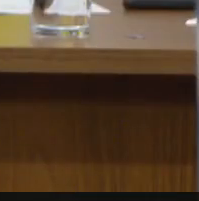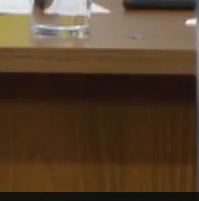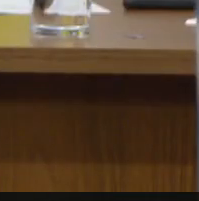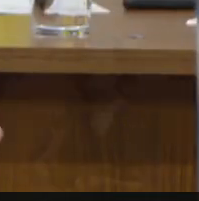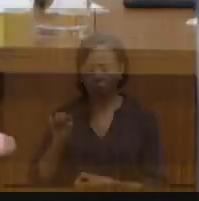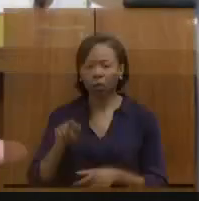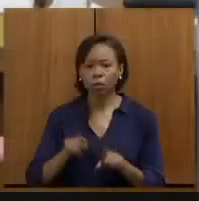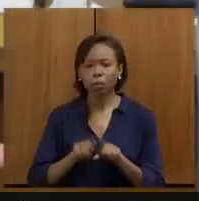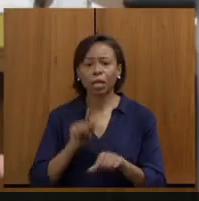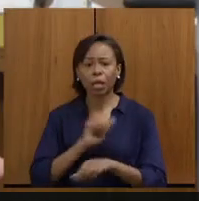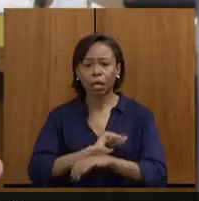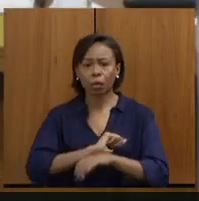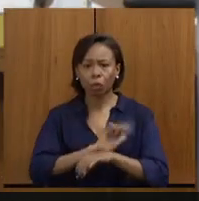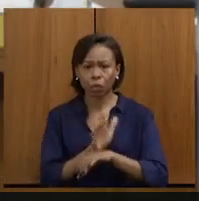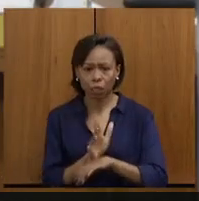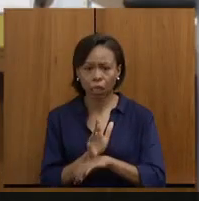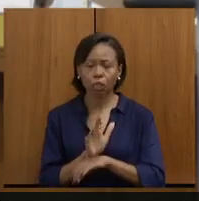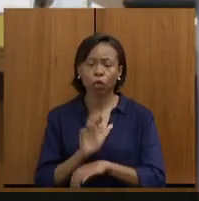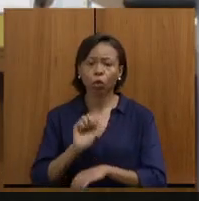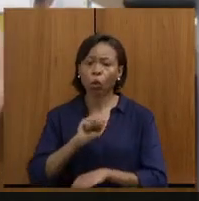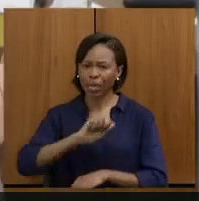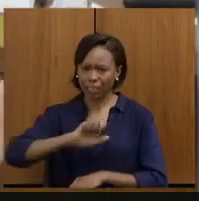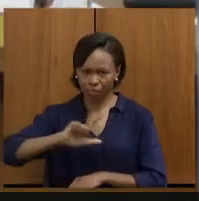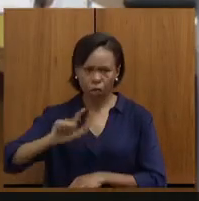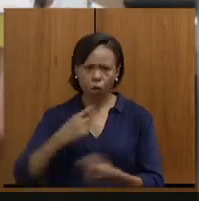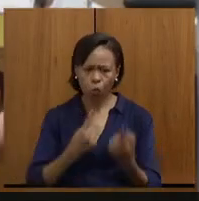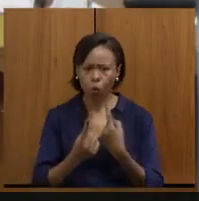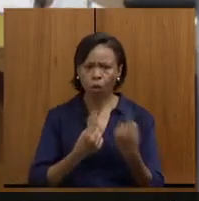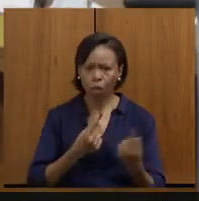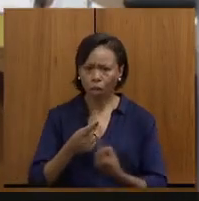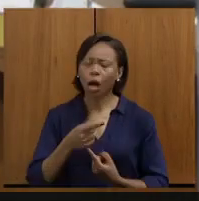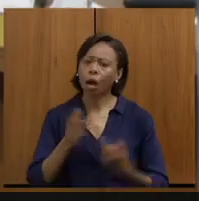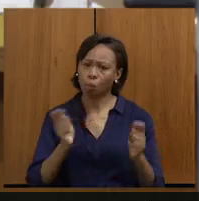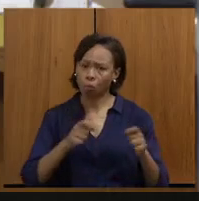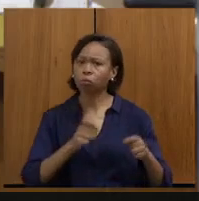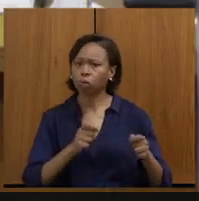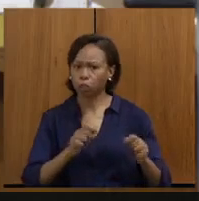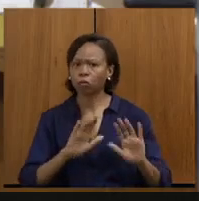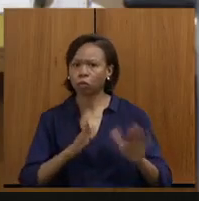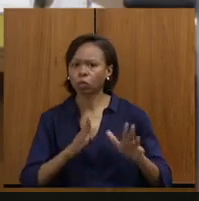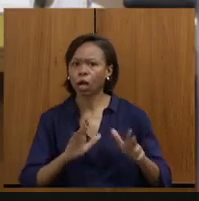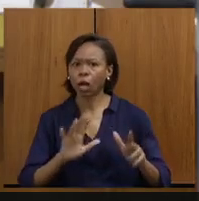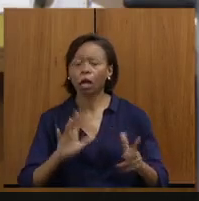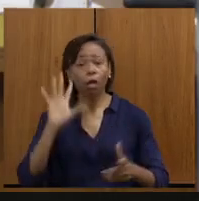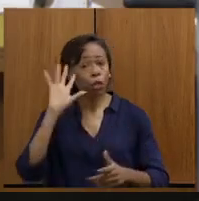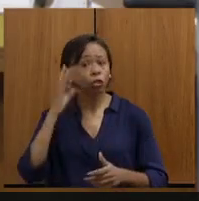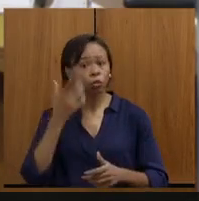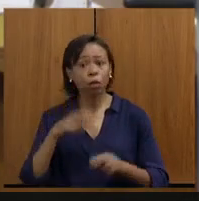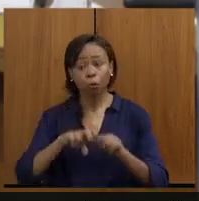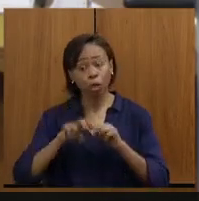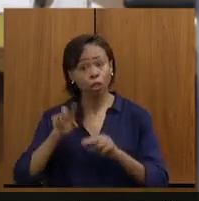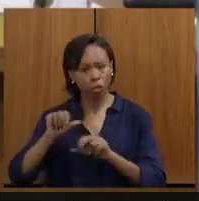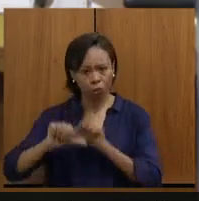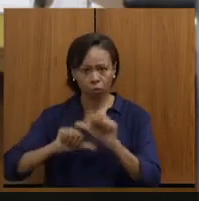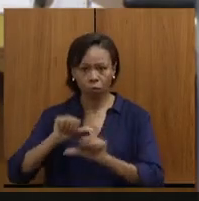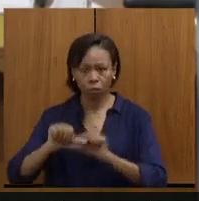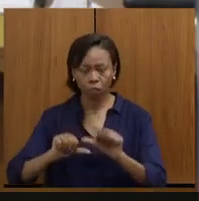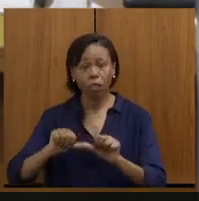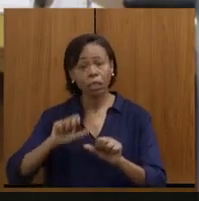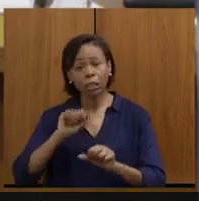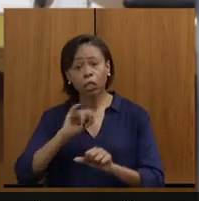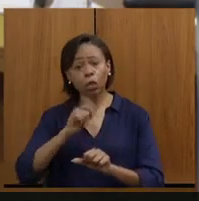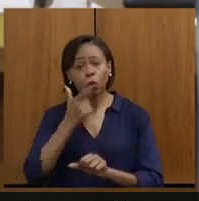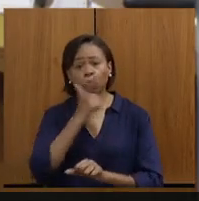o anel de Montes Claros foi possível viabilizá-lo graças a essa alteração. Então, acho que o que a gente conseguiu incluir